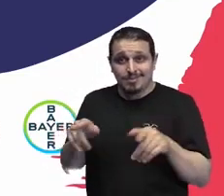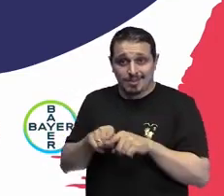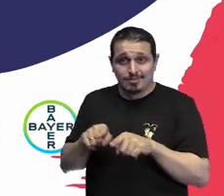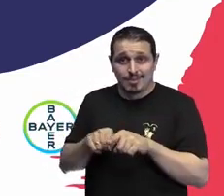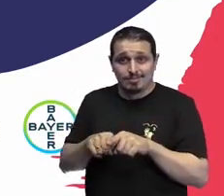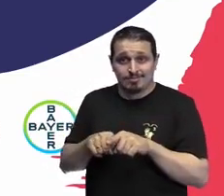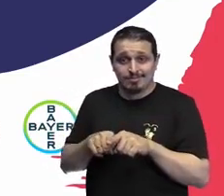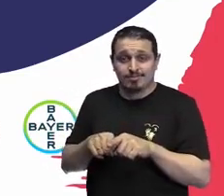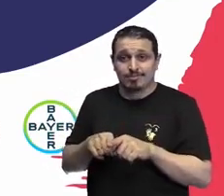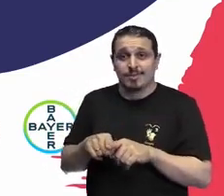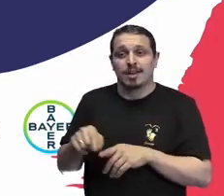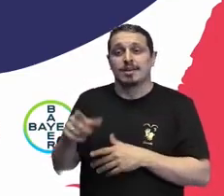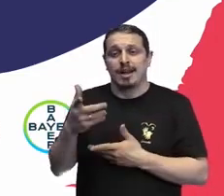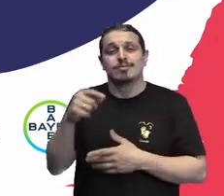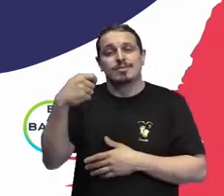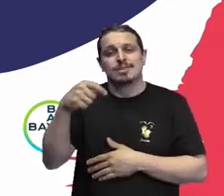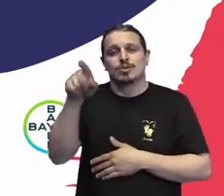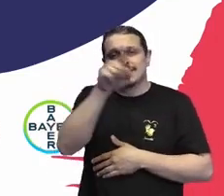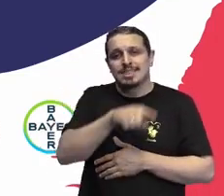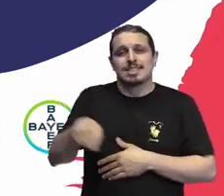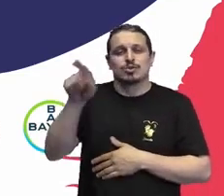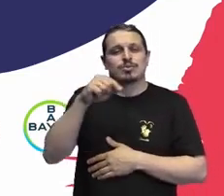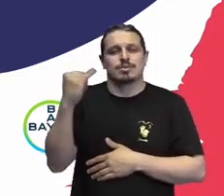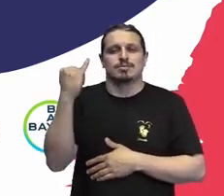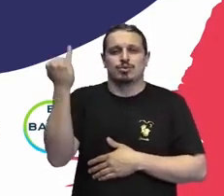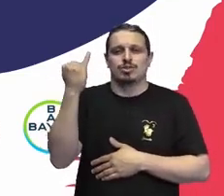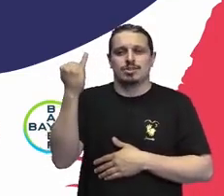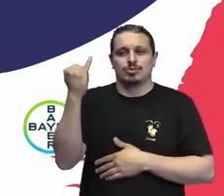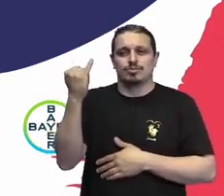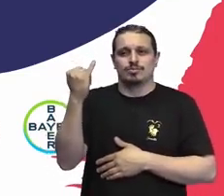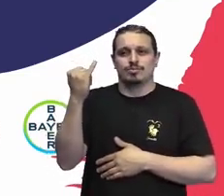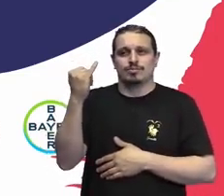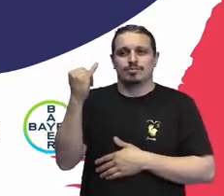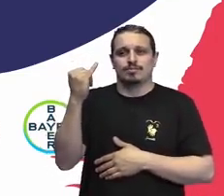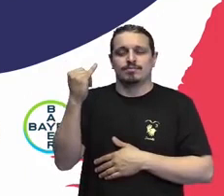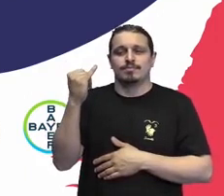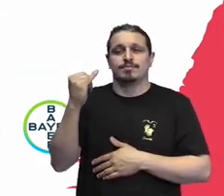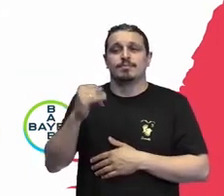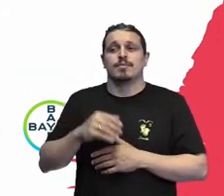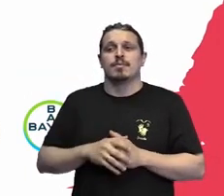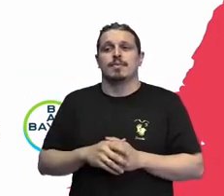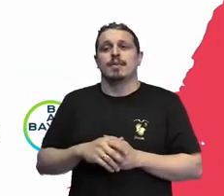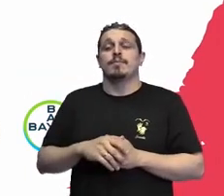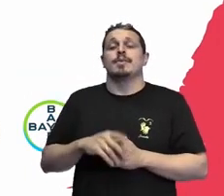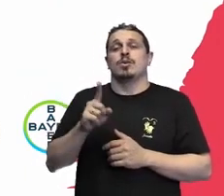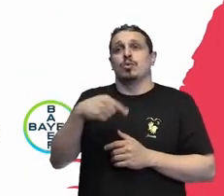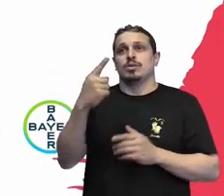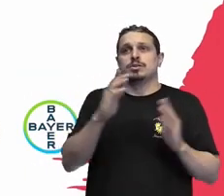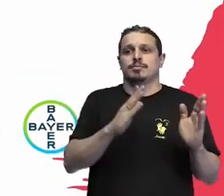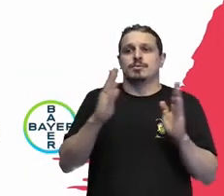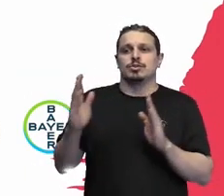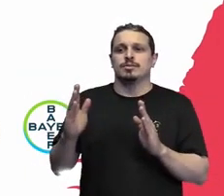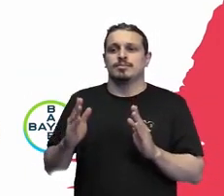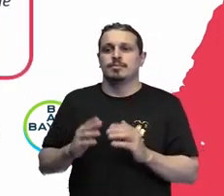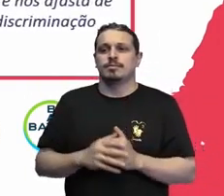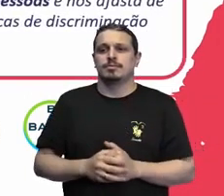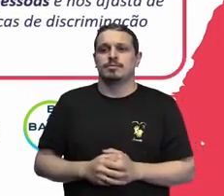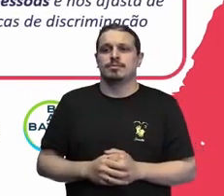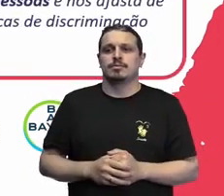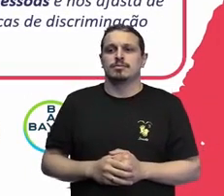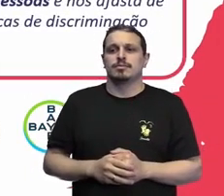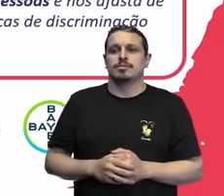e que a gente precisa falar dentro das organizações. Próximo slide, por favor. E eu, porque